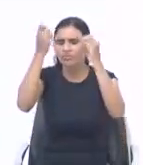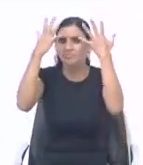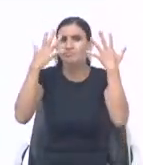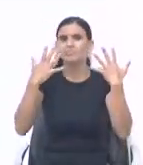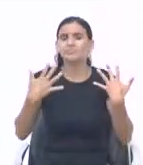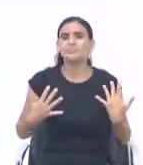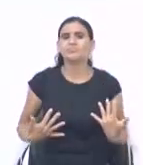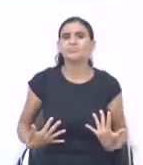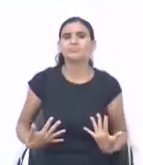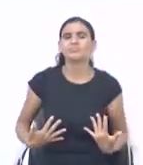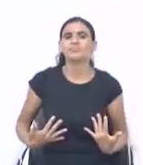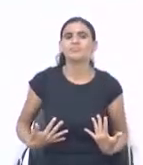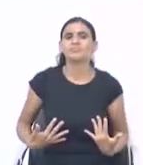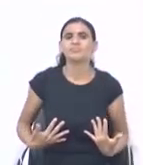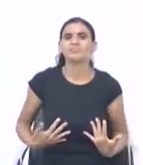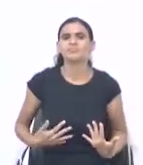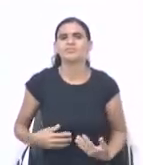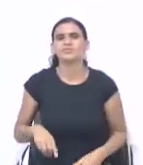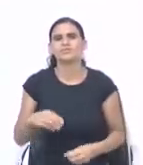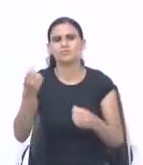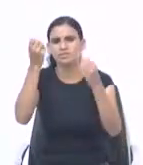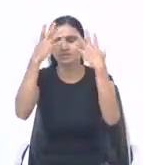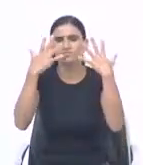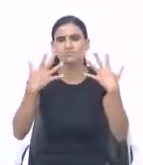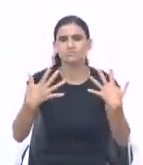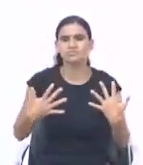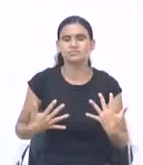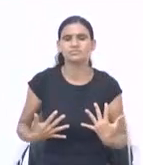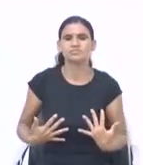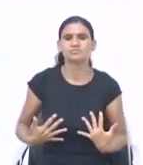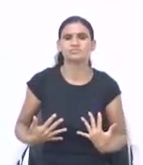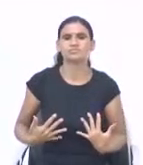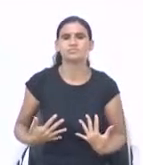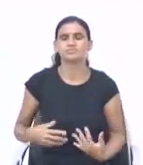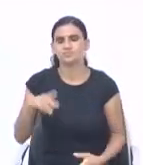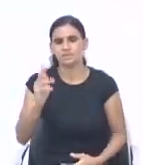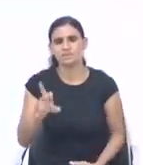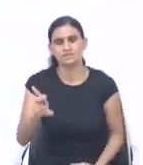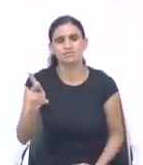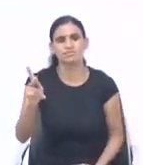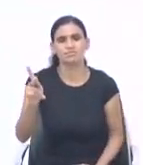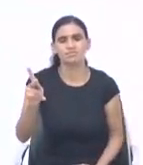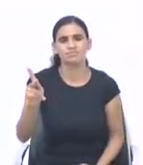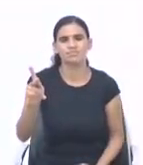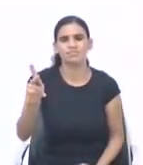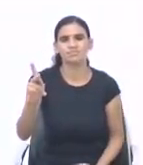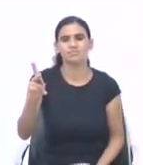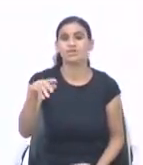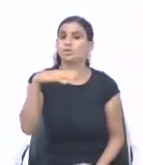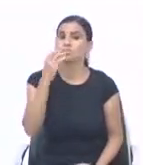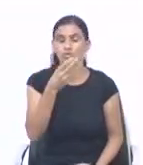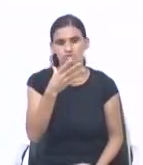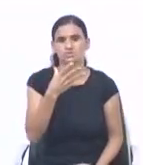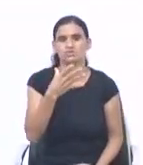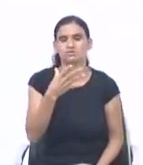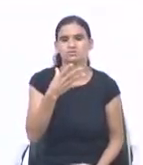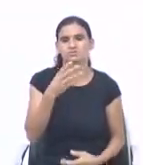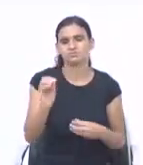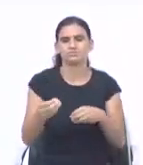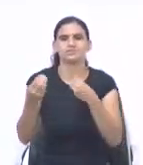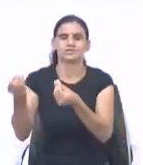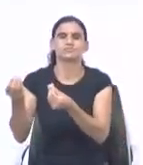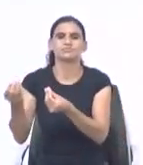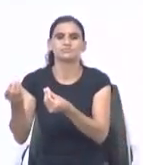o texto diz. Ele não só abunda toda a graça, a fim de que, tendo sempre. Por quê? A generosidade faz com que